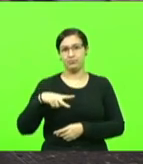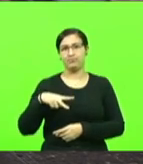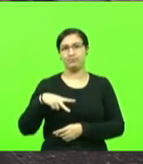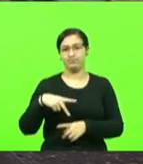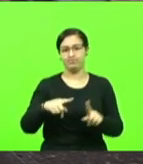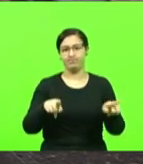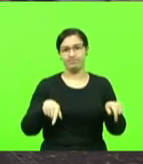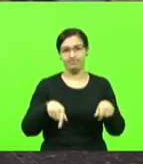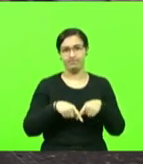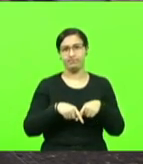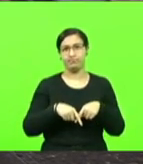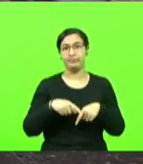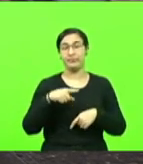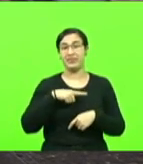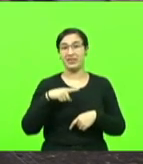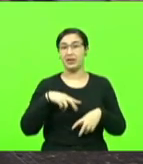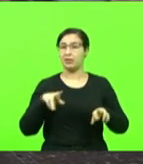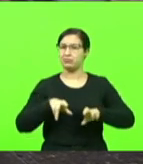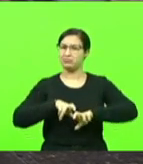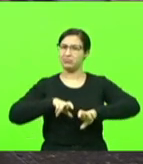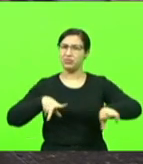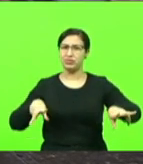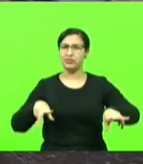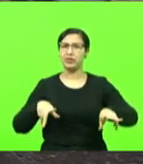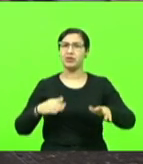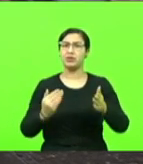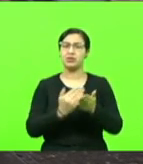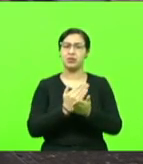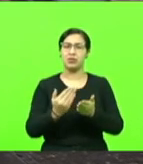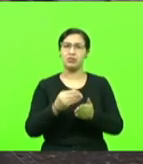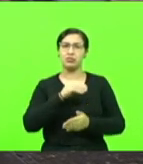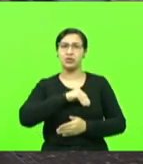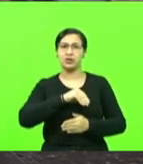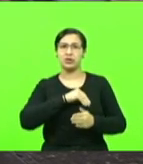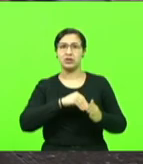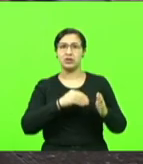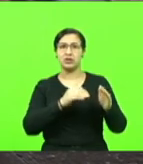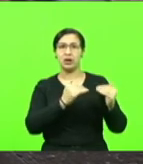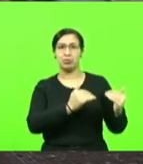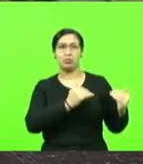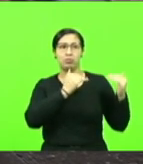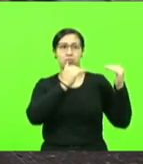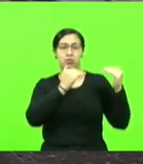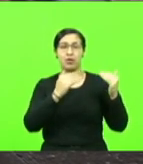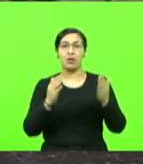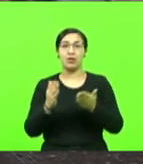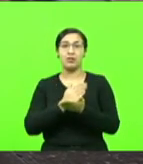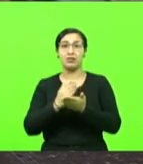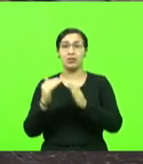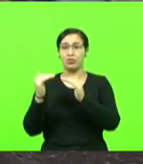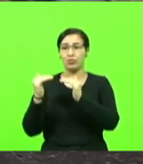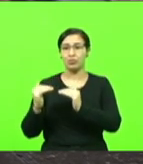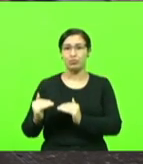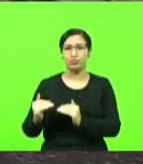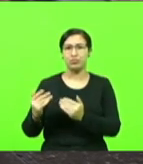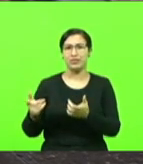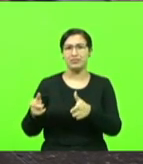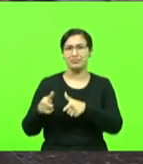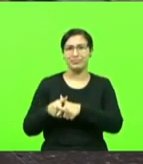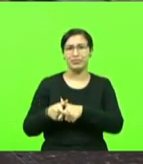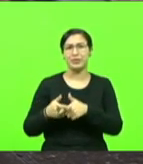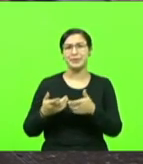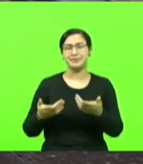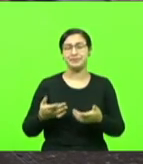uma grande discrepância entre aqueles que ganham mais, ganham muito, e aqueles que ganham menos. Nós temos, sim, que corrigir. Eu sou muito